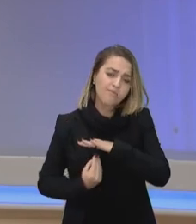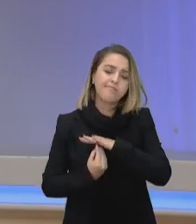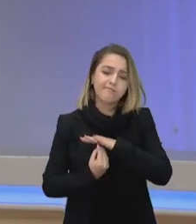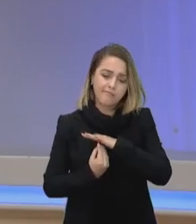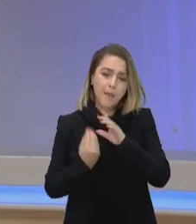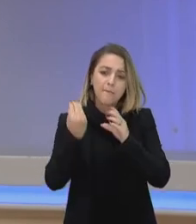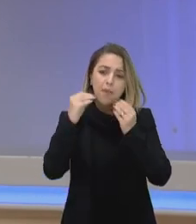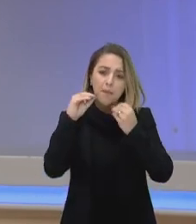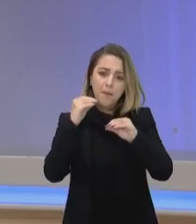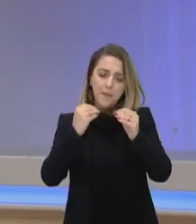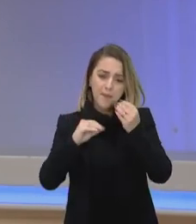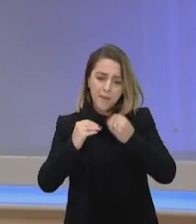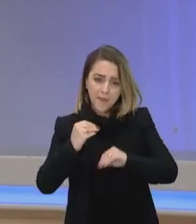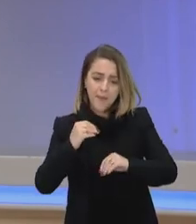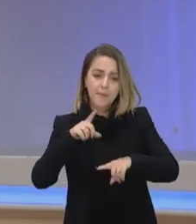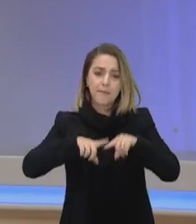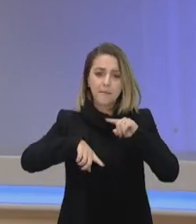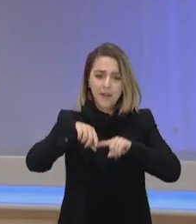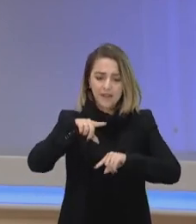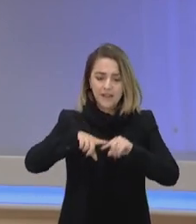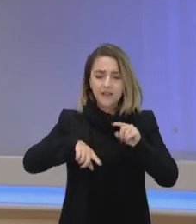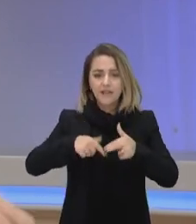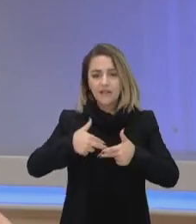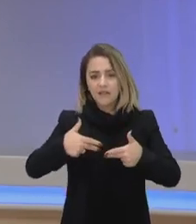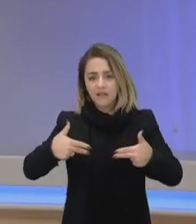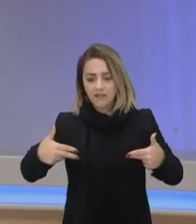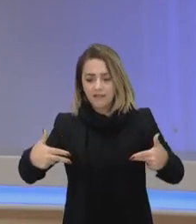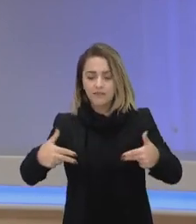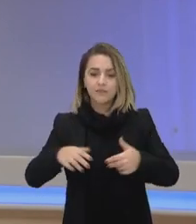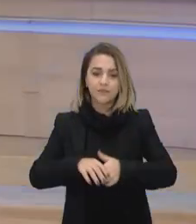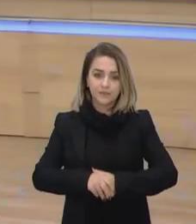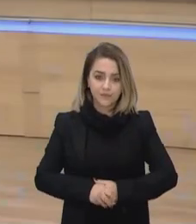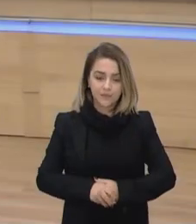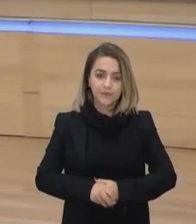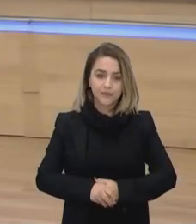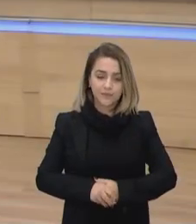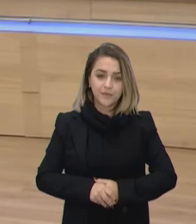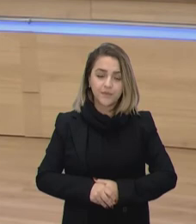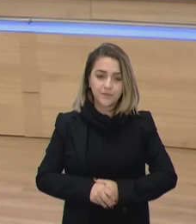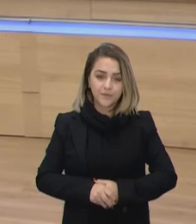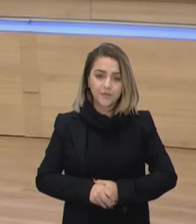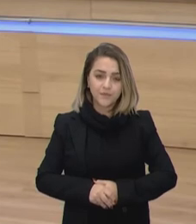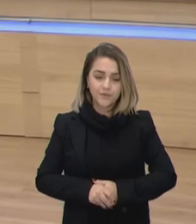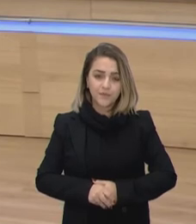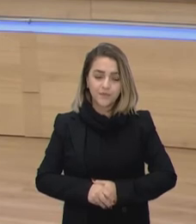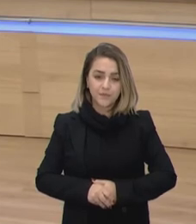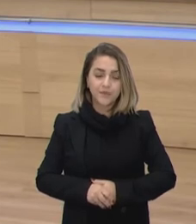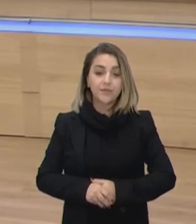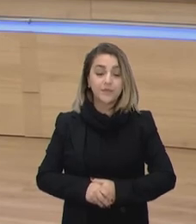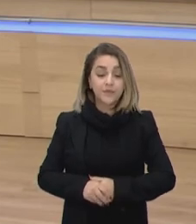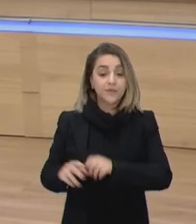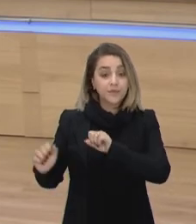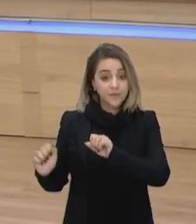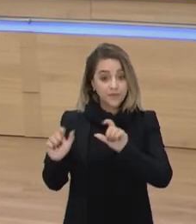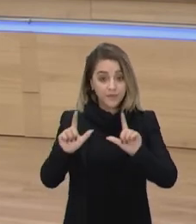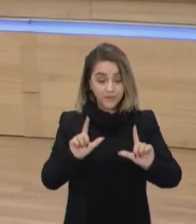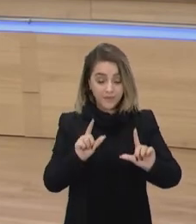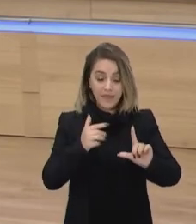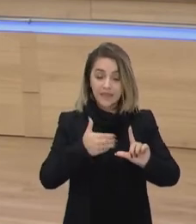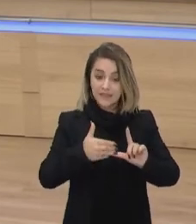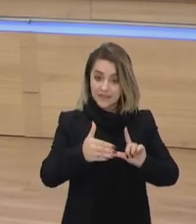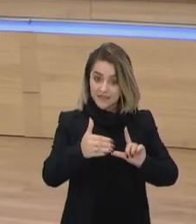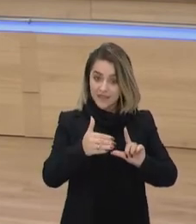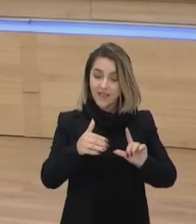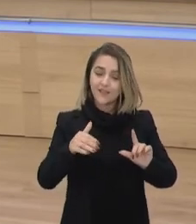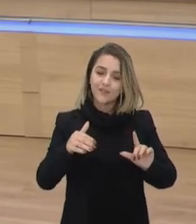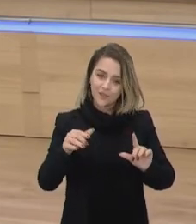disponibilizados os materiais, tá certo? Então vamos agora passar para o slide que vai ser o final aliás, nós